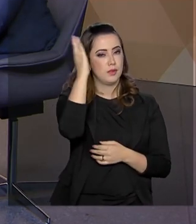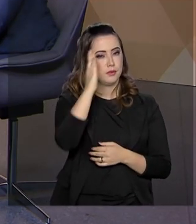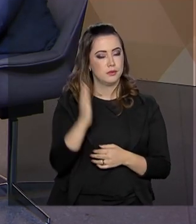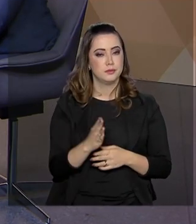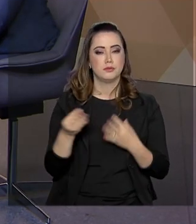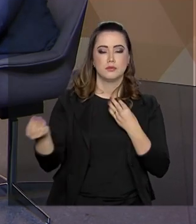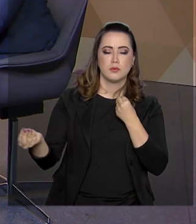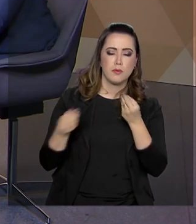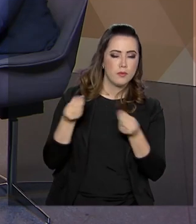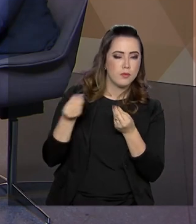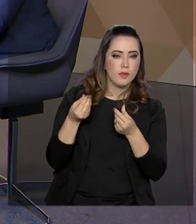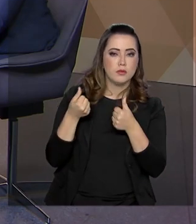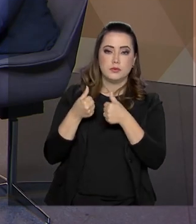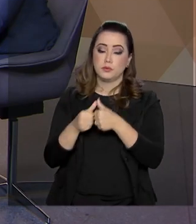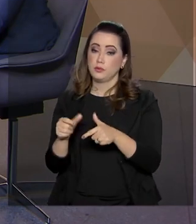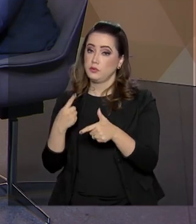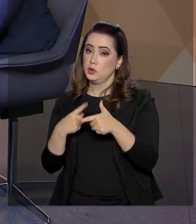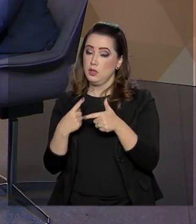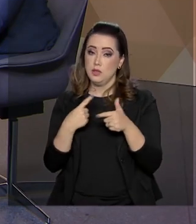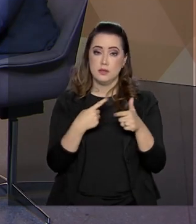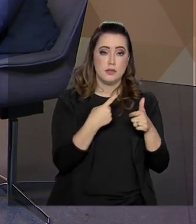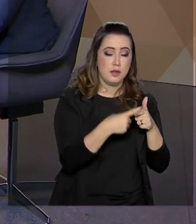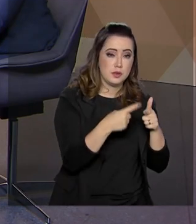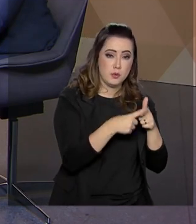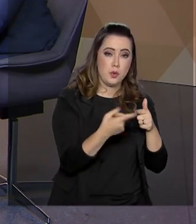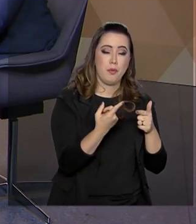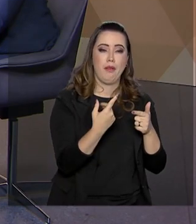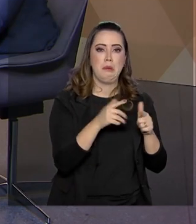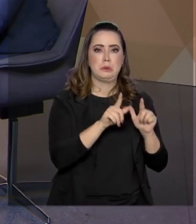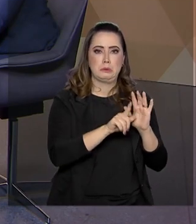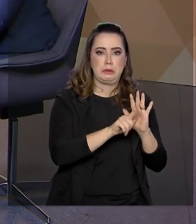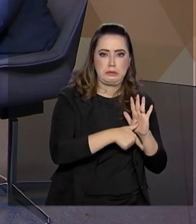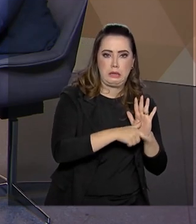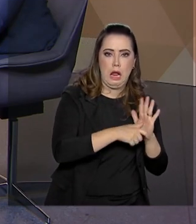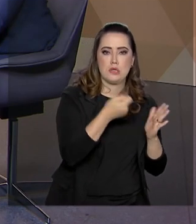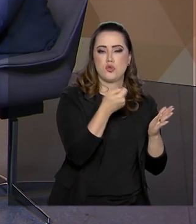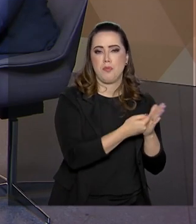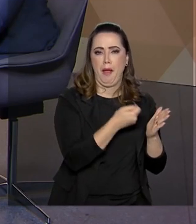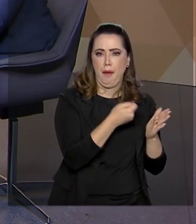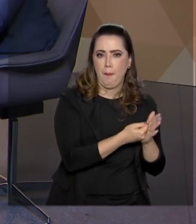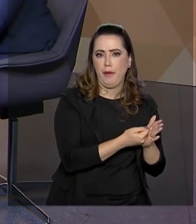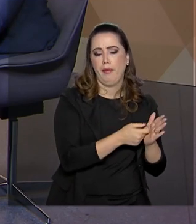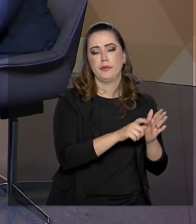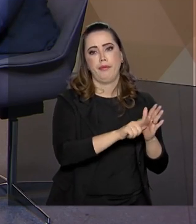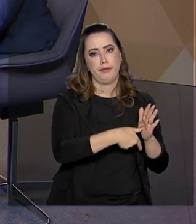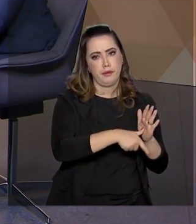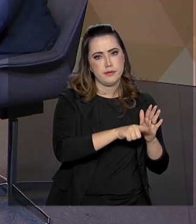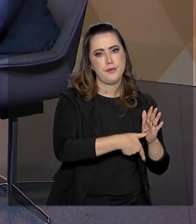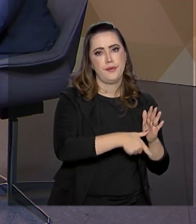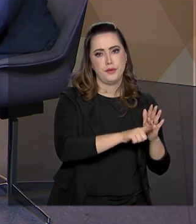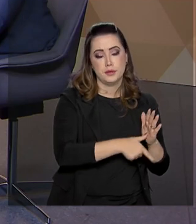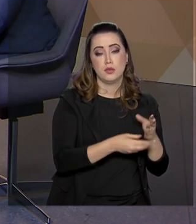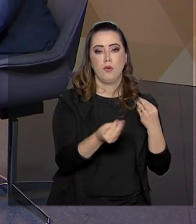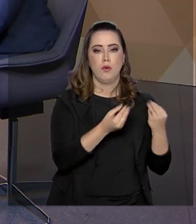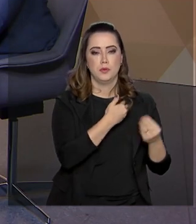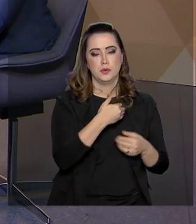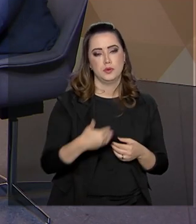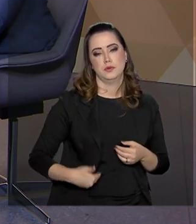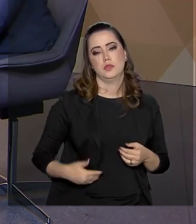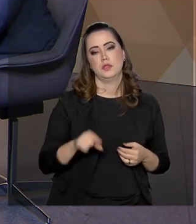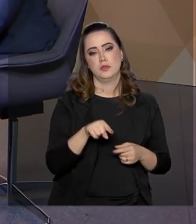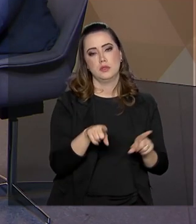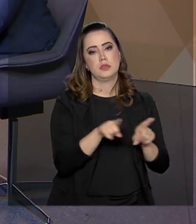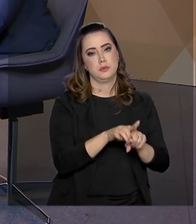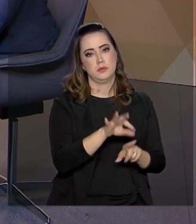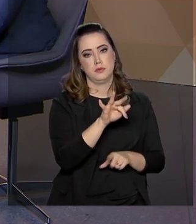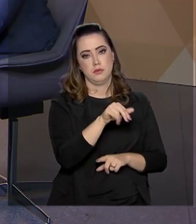e como está sendo essa questão em relação à inadimplência no FIES, a falta de pagamento, como é que o governo e